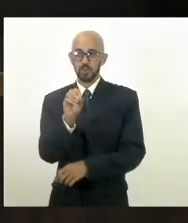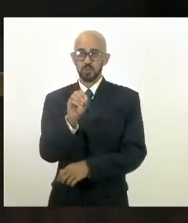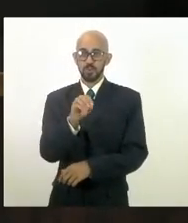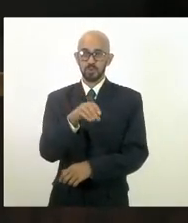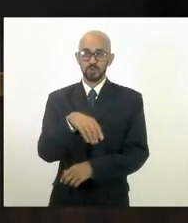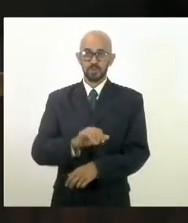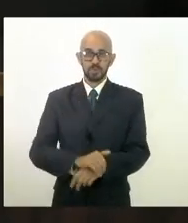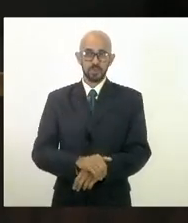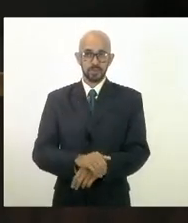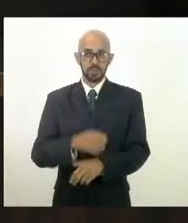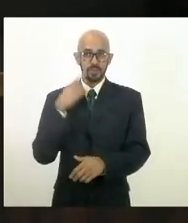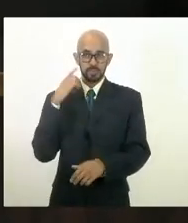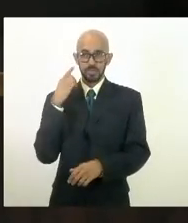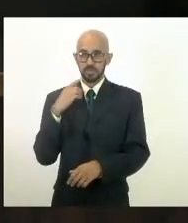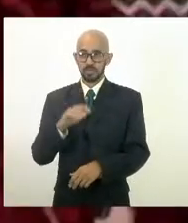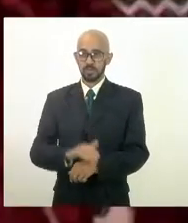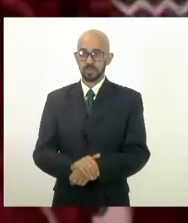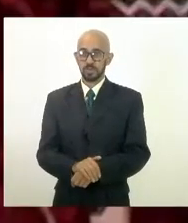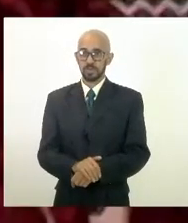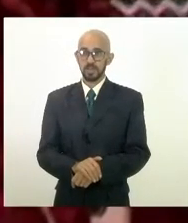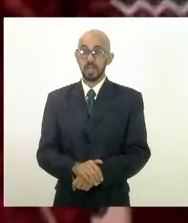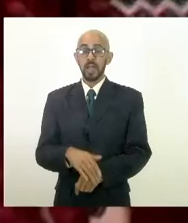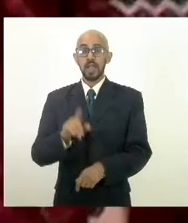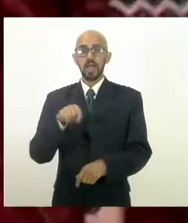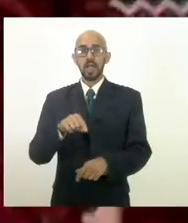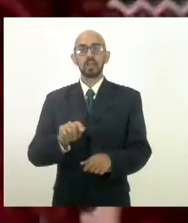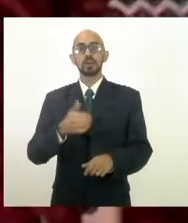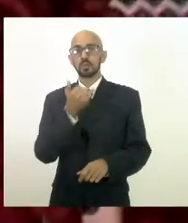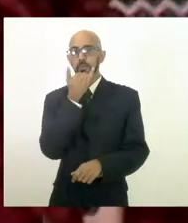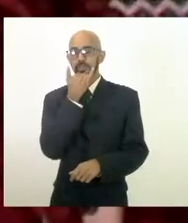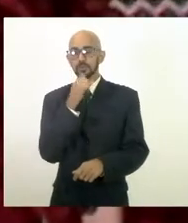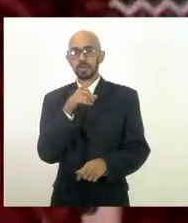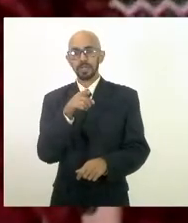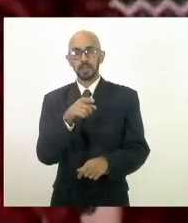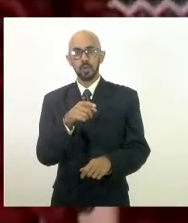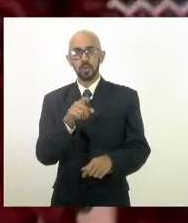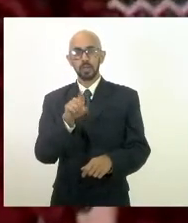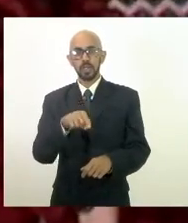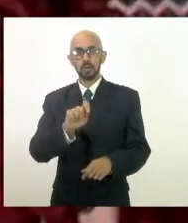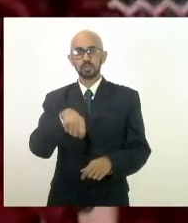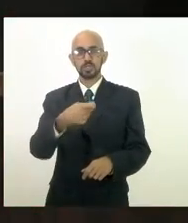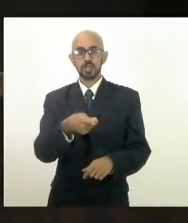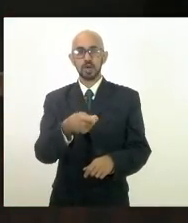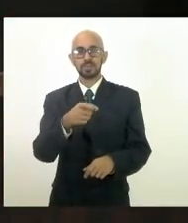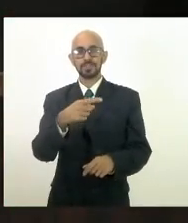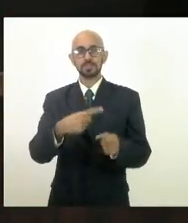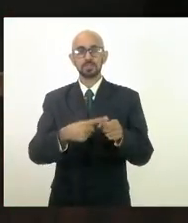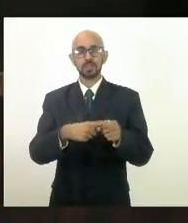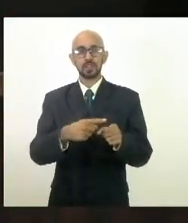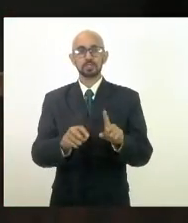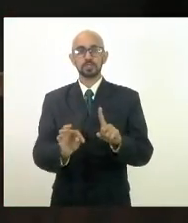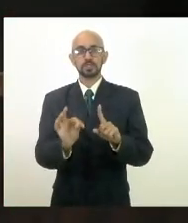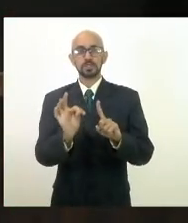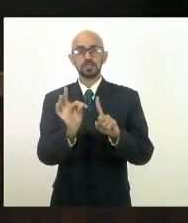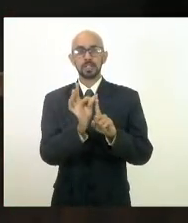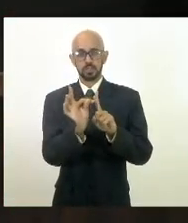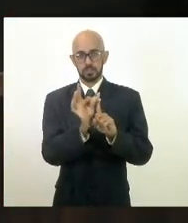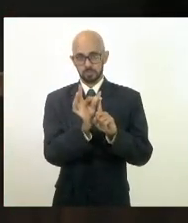presidente quando for possível o senhor me concede um pela ordem por gentileza deputada Mônica já já